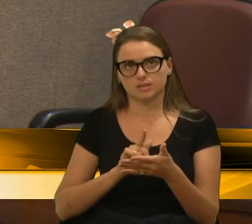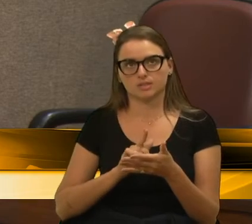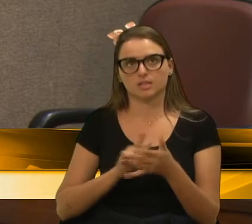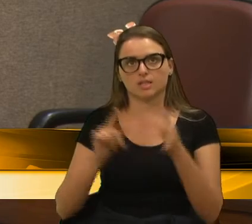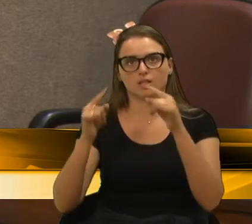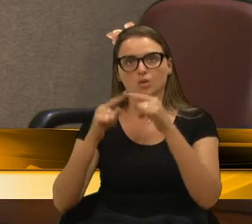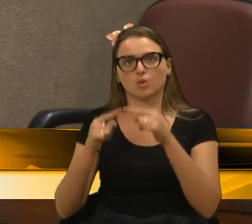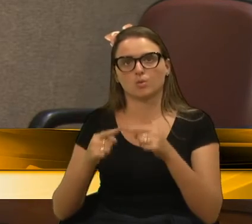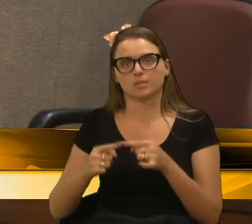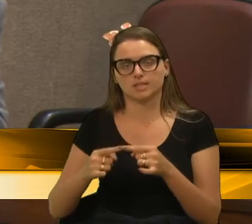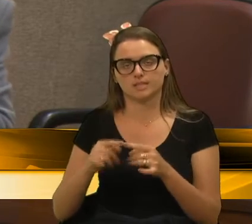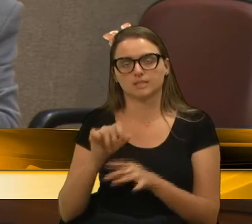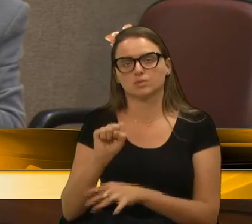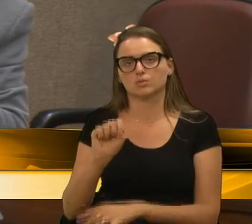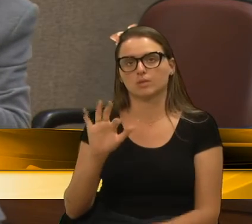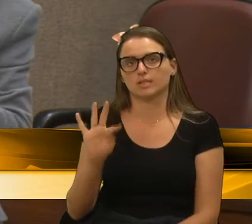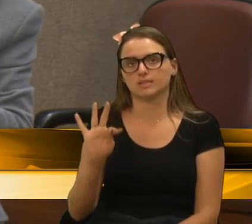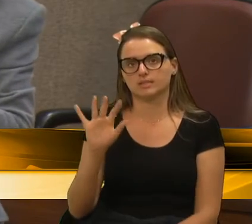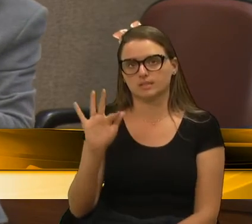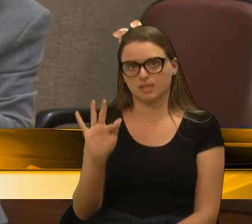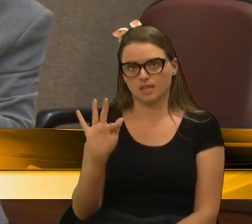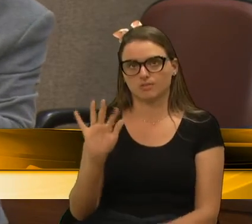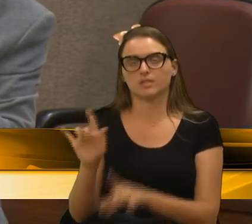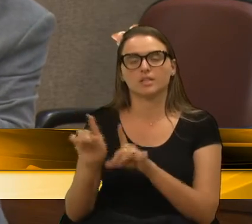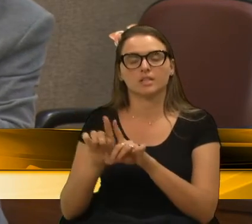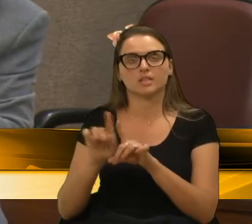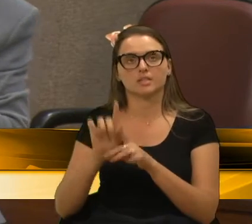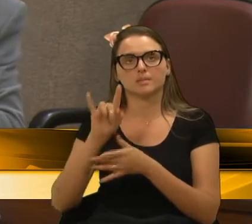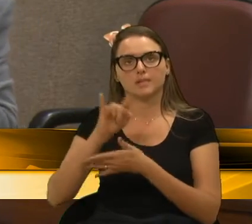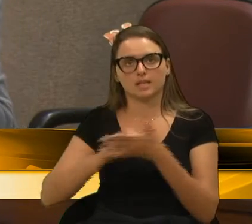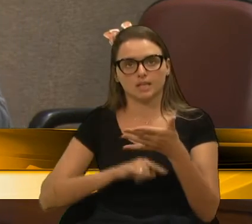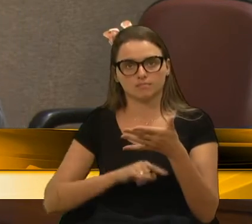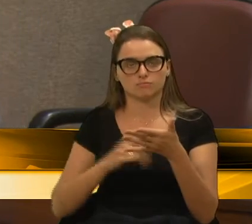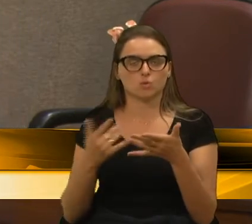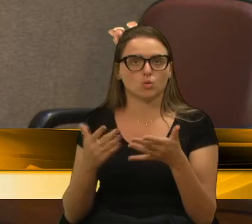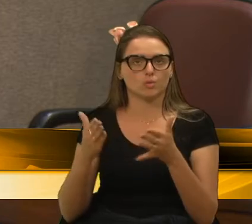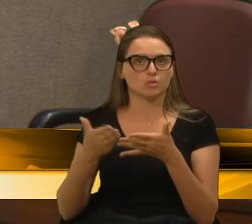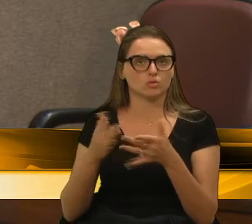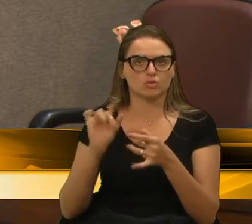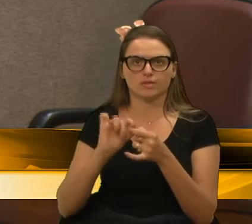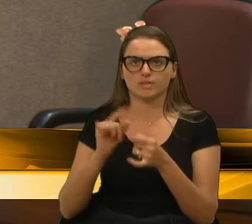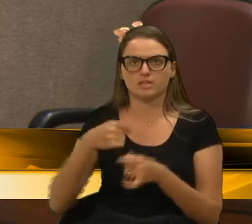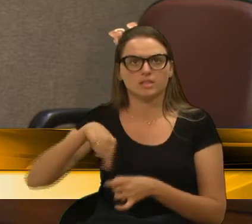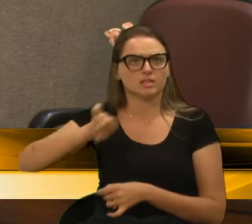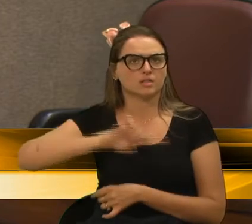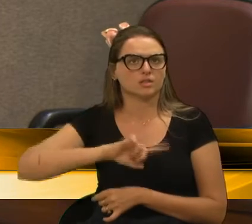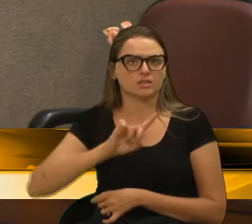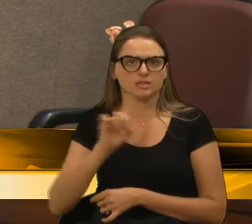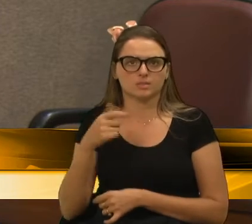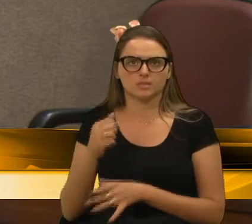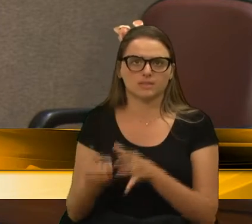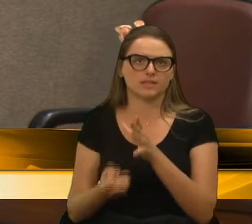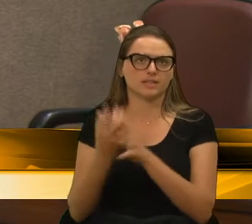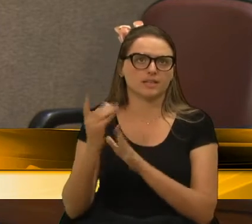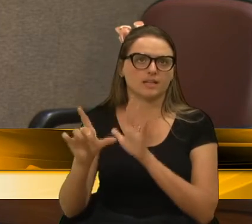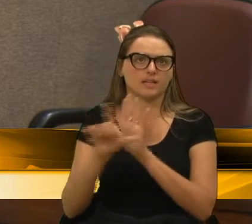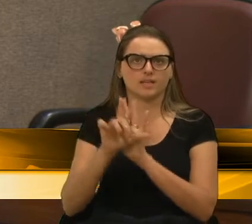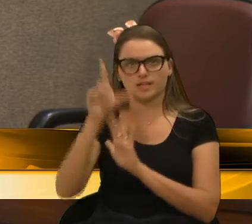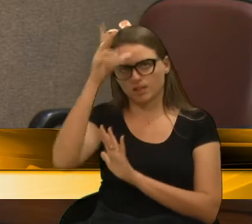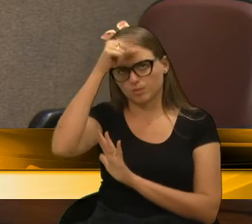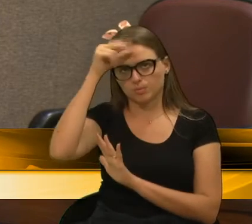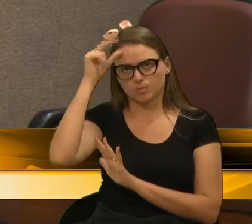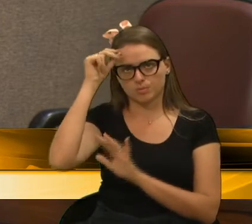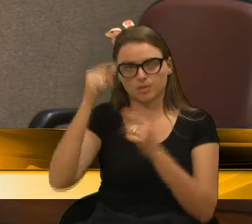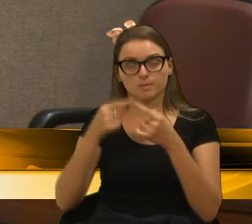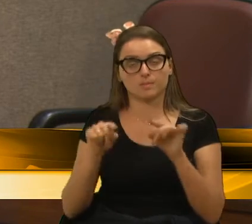STF, hoje é matéria vencida, não precisaríamos nem criar lei municipal, mas como o